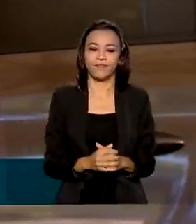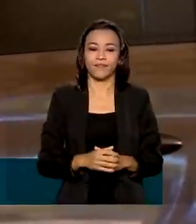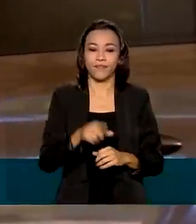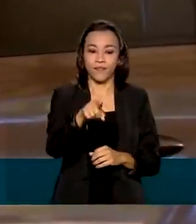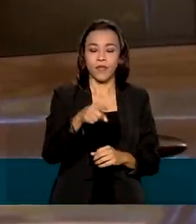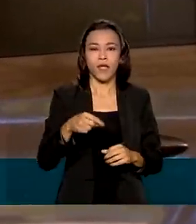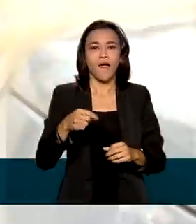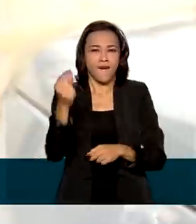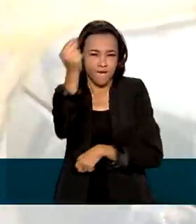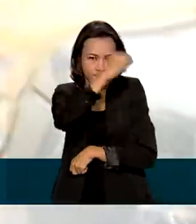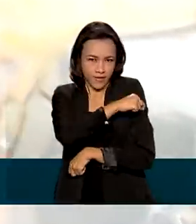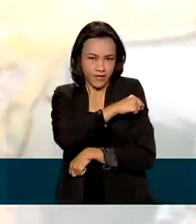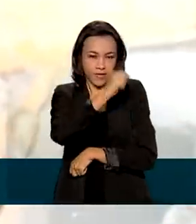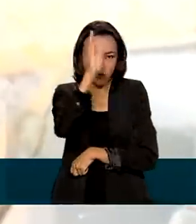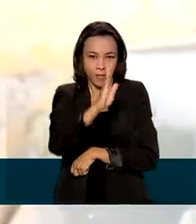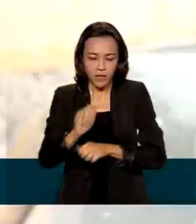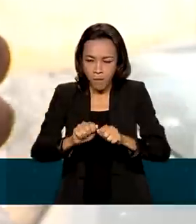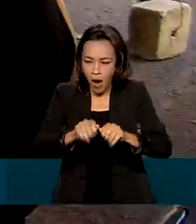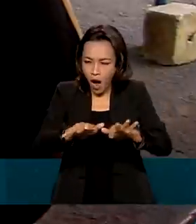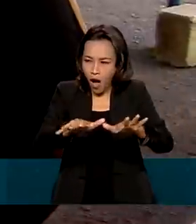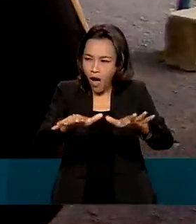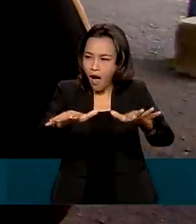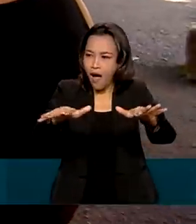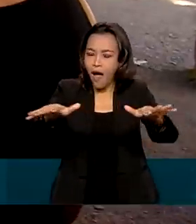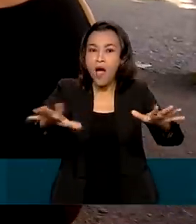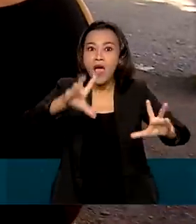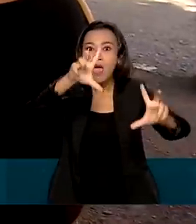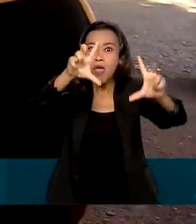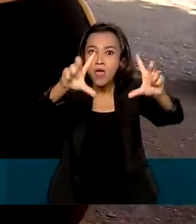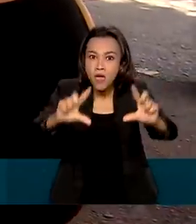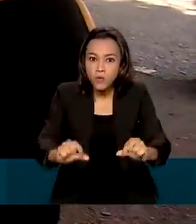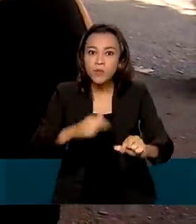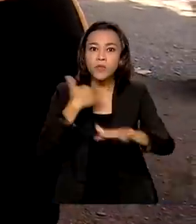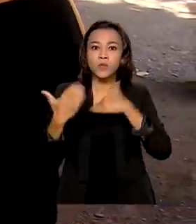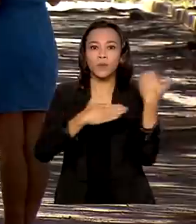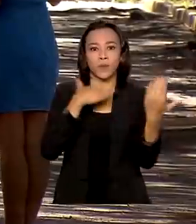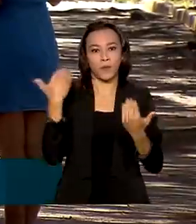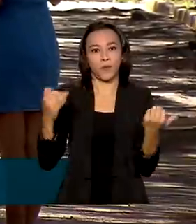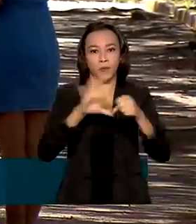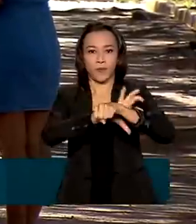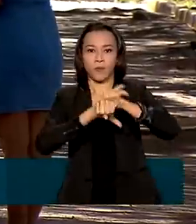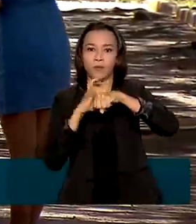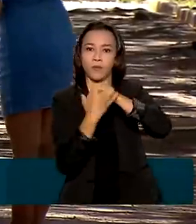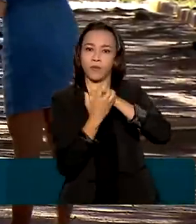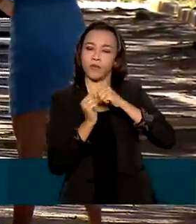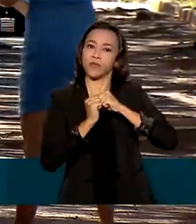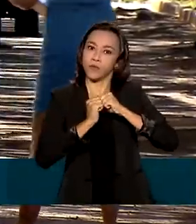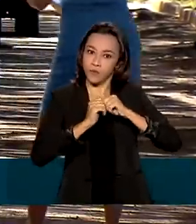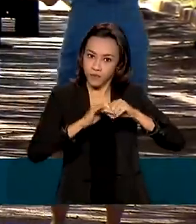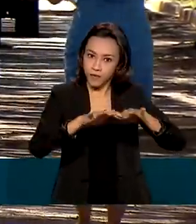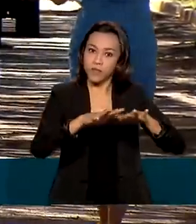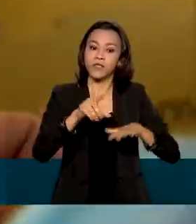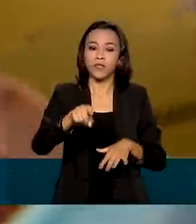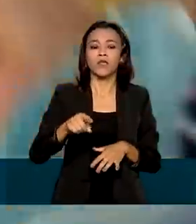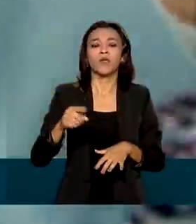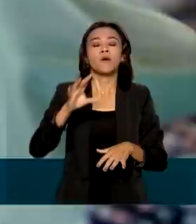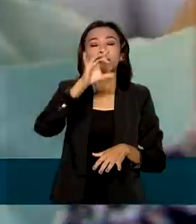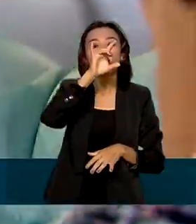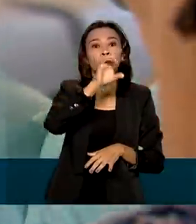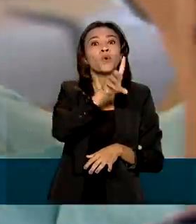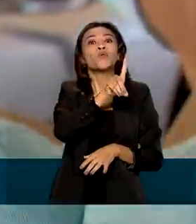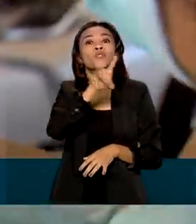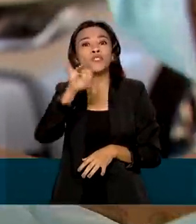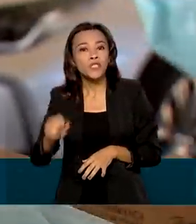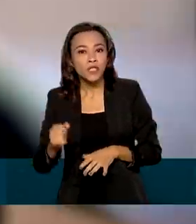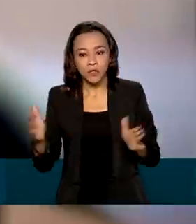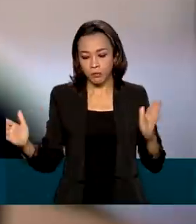vacinação no país contribuiu para a redução de mortes de Covid-19. A média móvel de óbitos por dia nos últimos